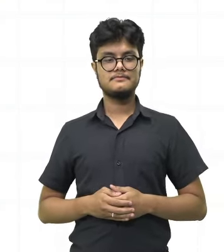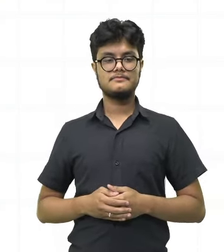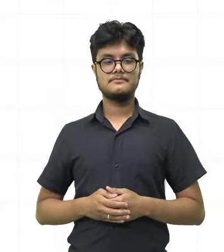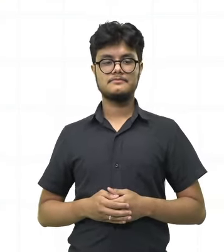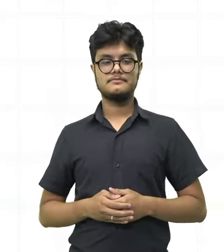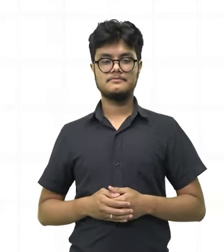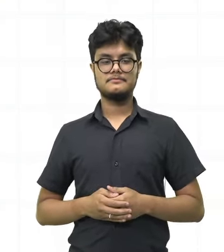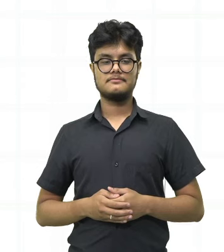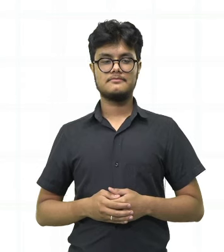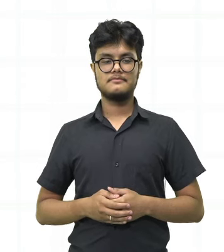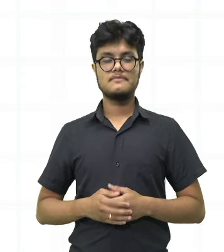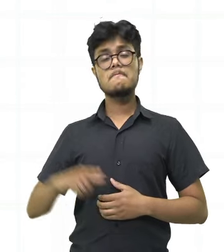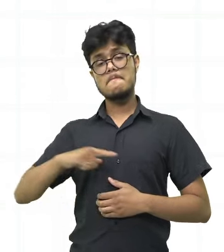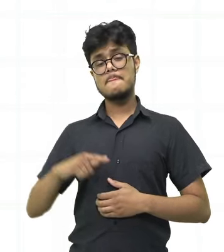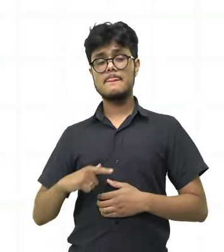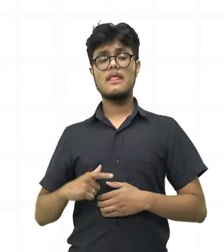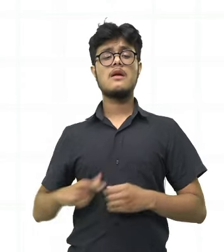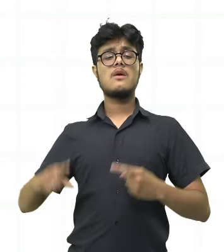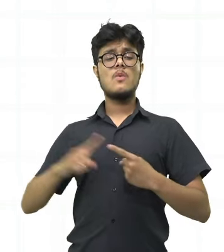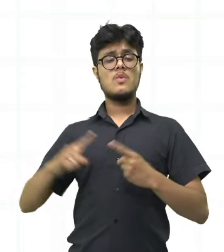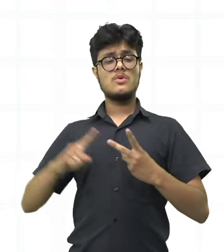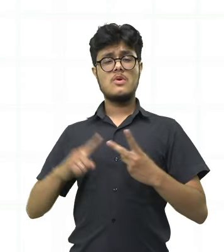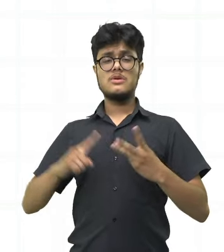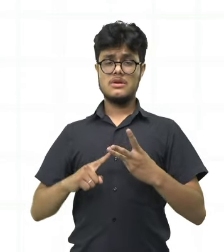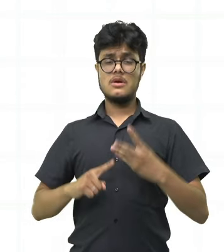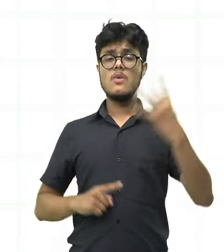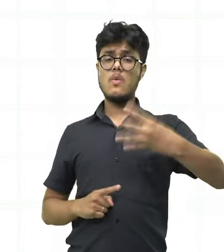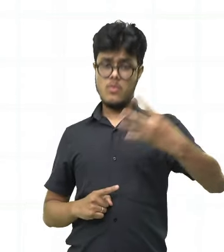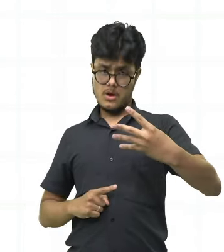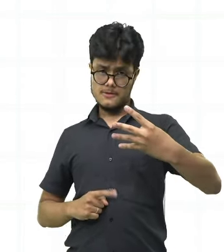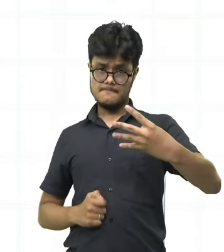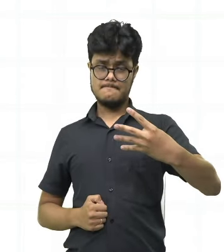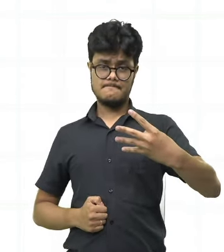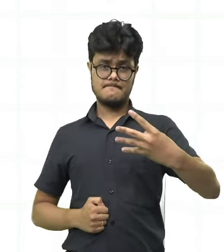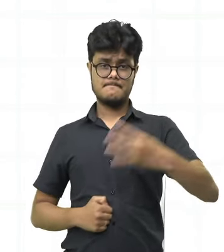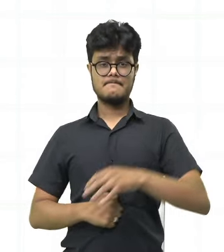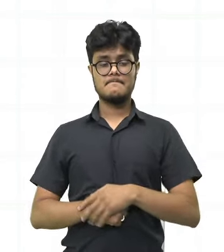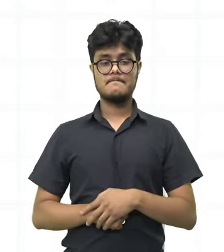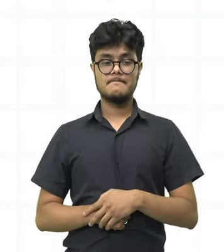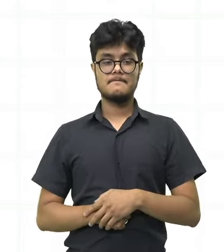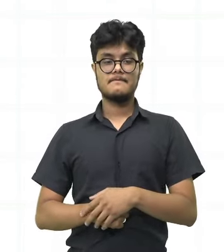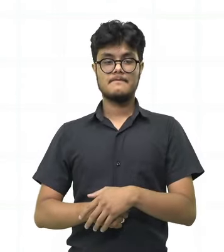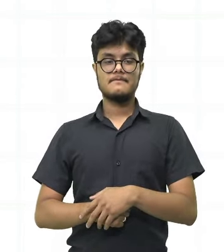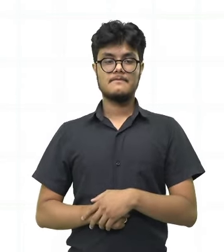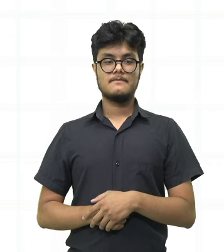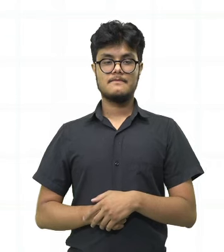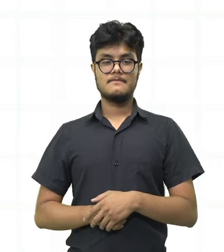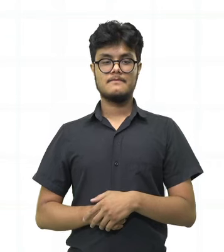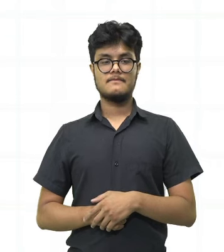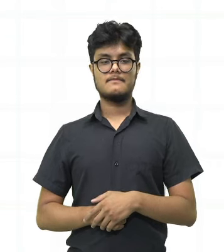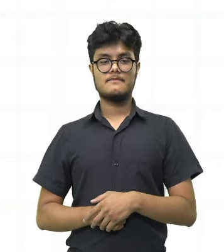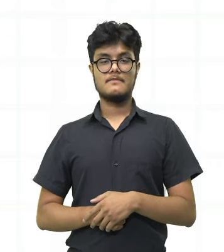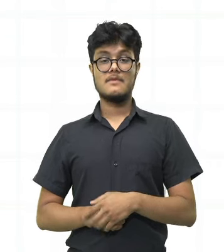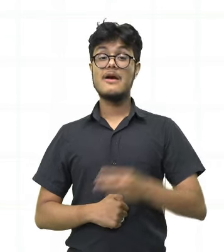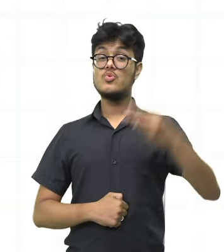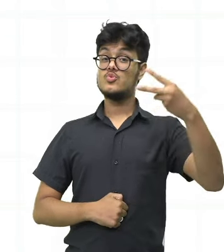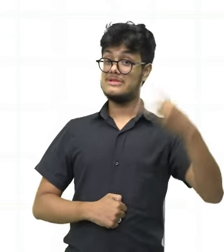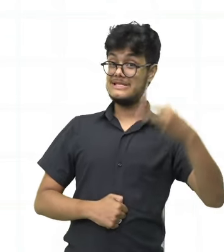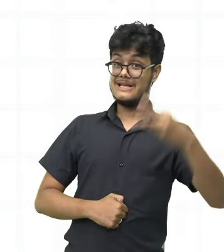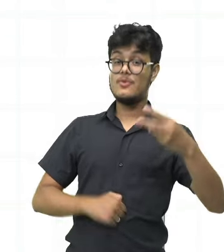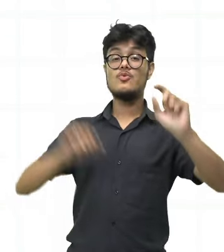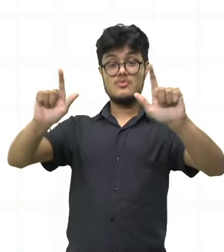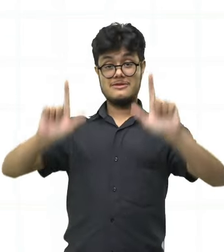nós temos um, dois, três, quatro. Vamos continuar. Aí, olha só.